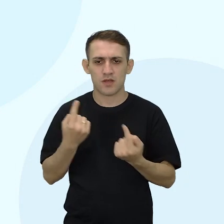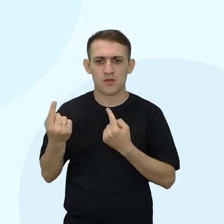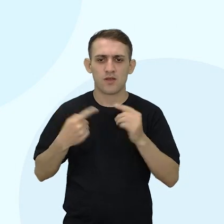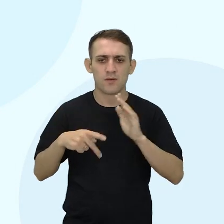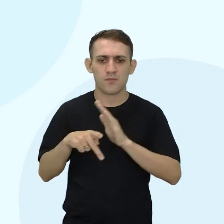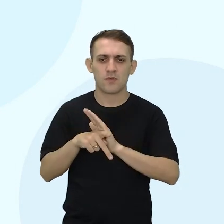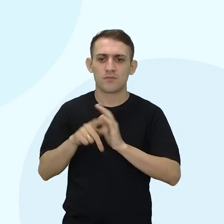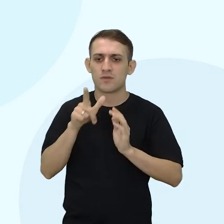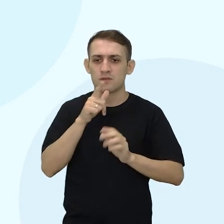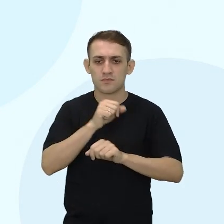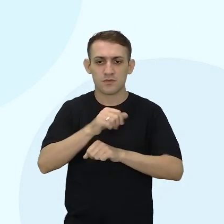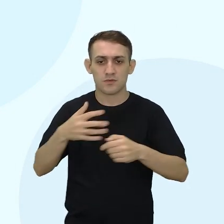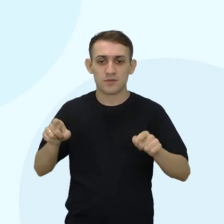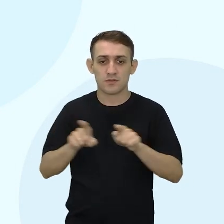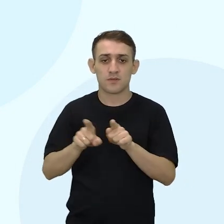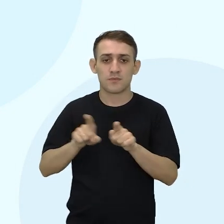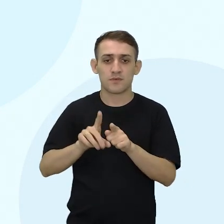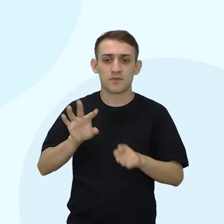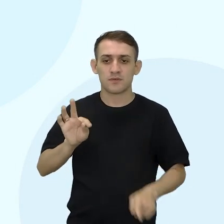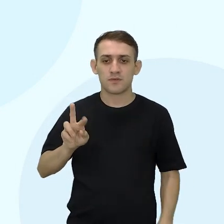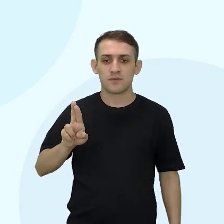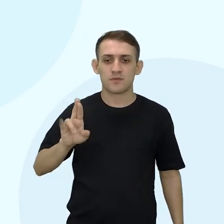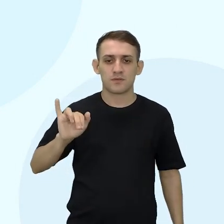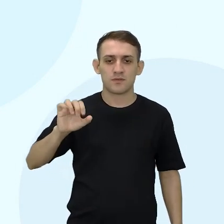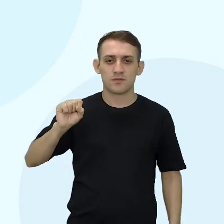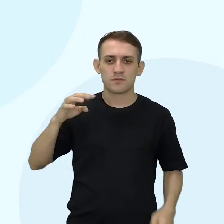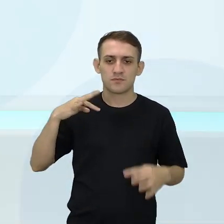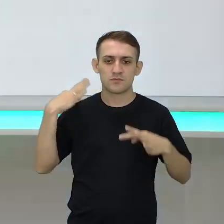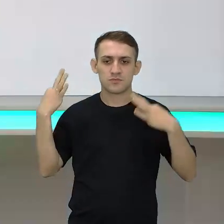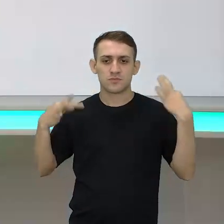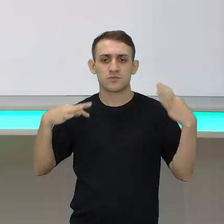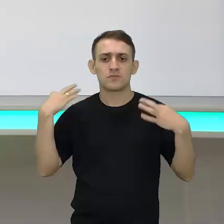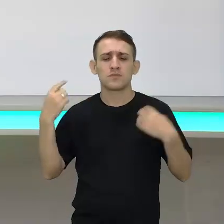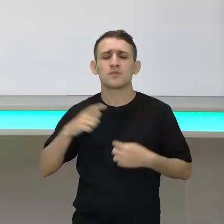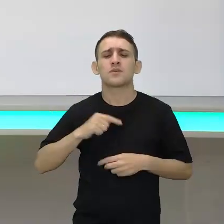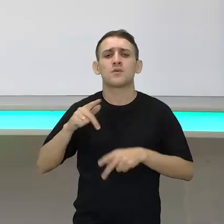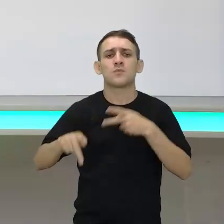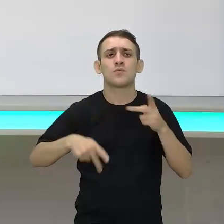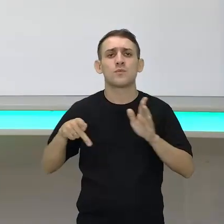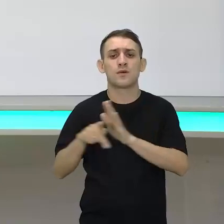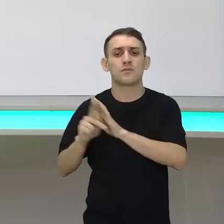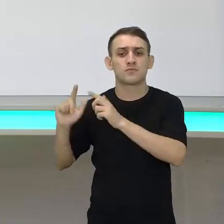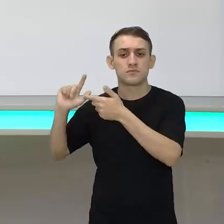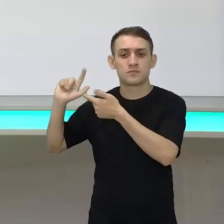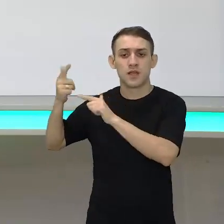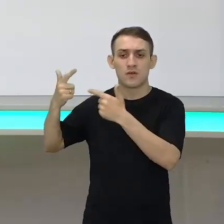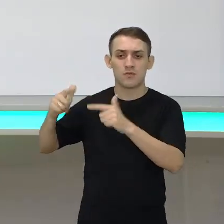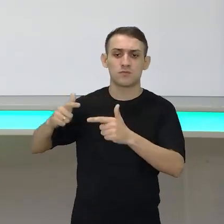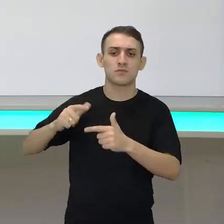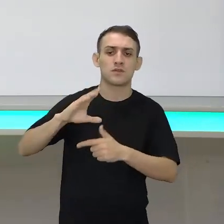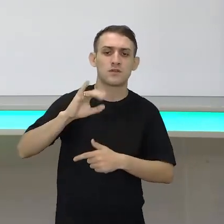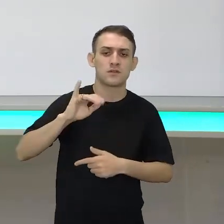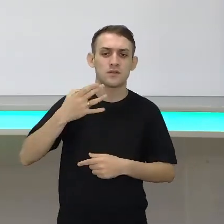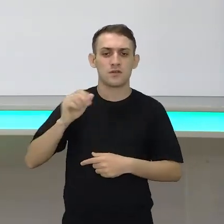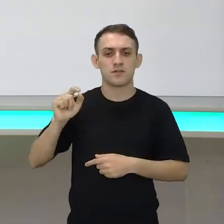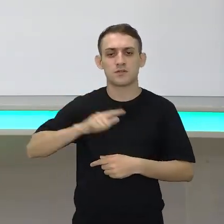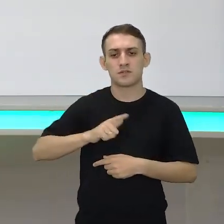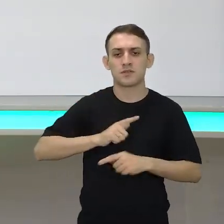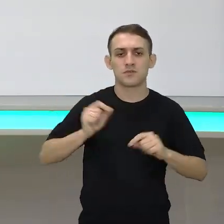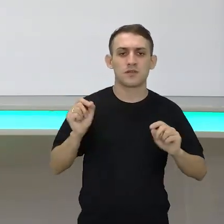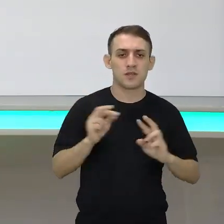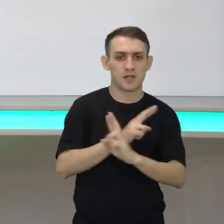E, consequentemente, o turismo. Então está falando aqui, pessoal, que os povos tradicionais Kaisaras começaram a ter